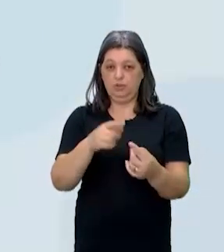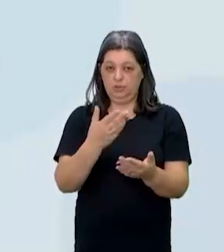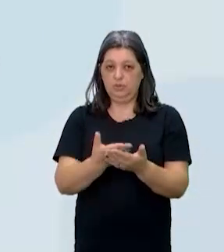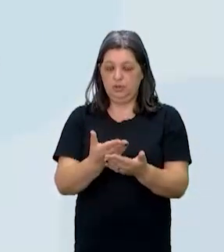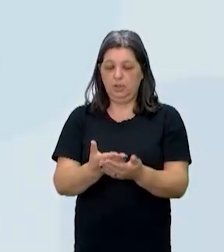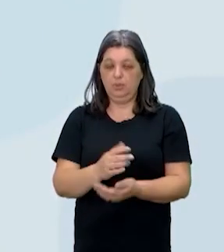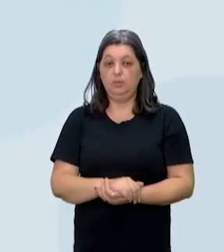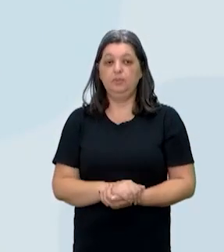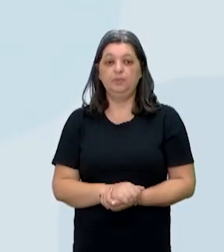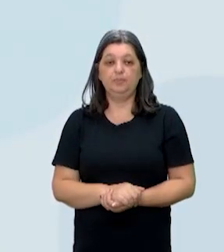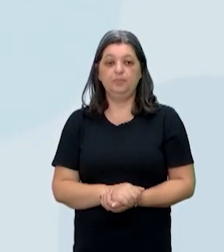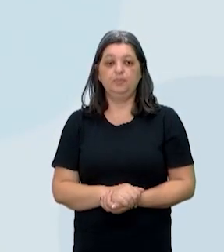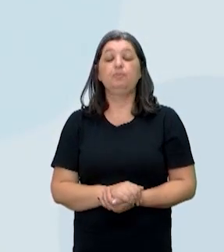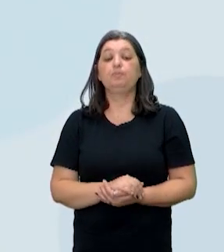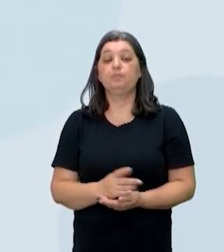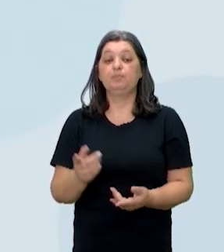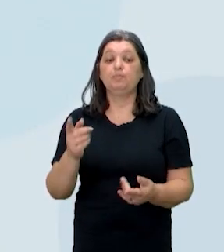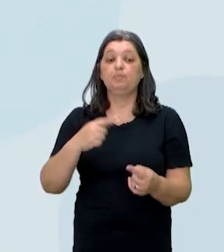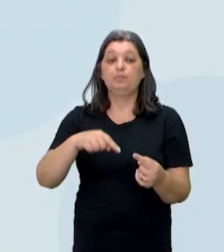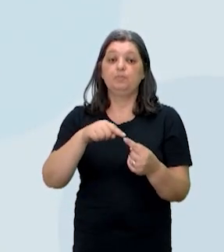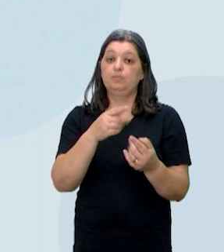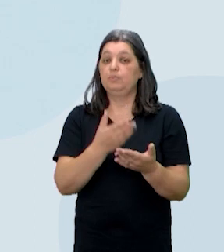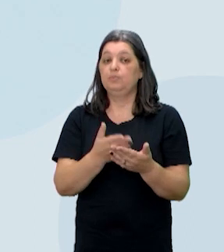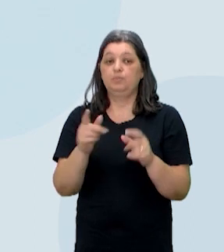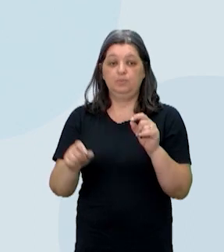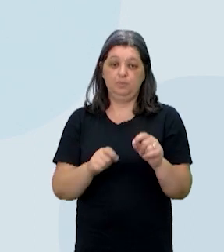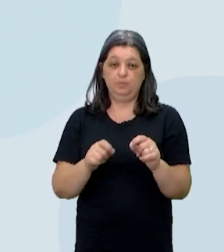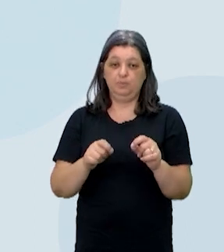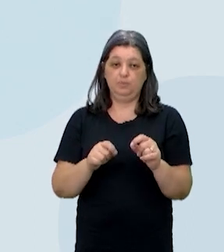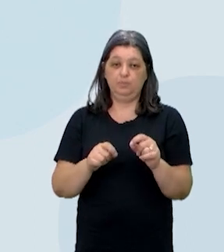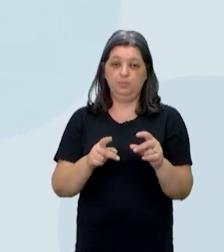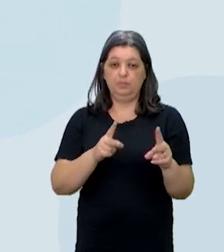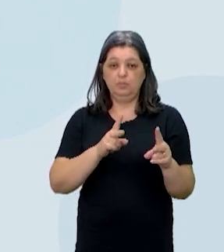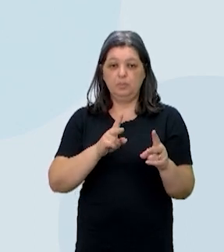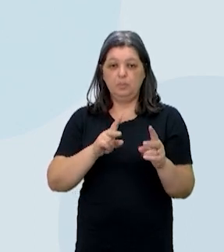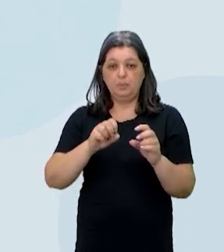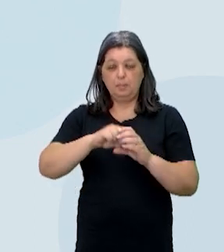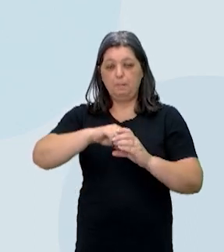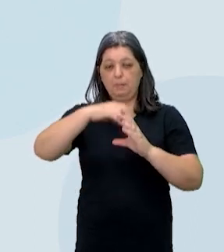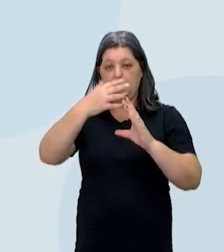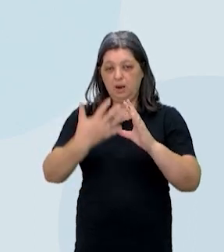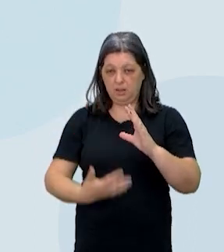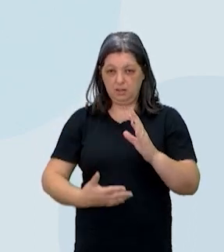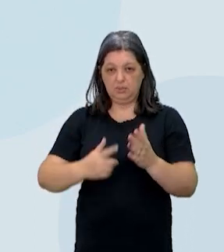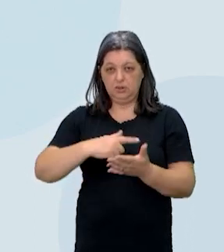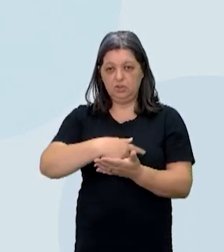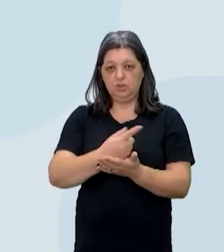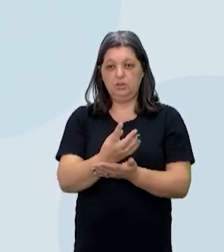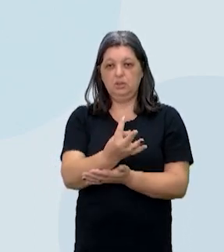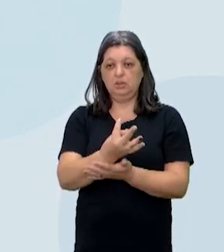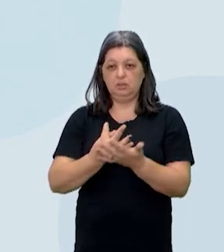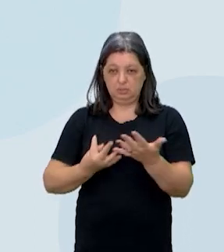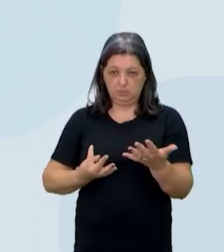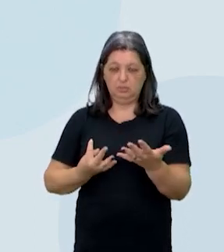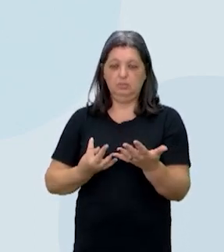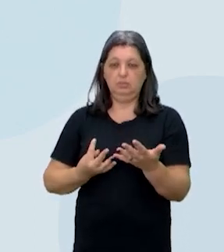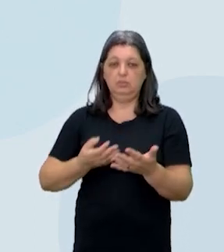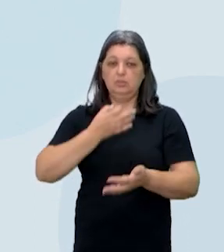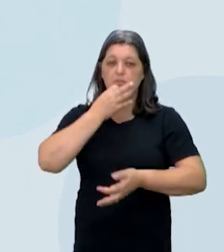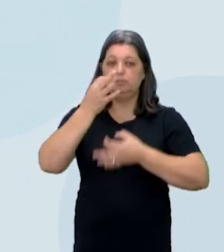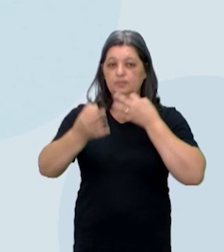professor Mauro. Objetivo da aula. Identificar as características dos gêneros textuais do campo